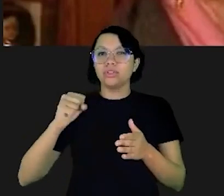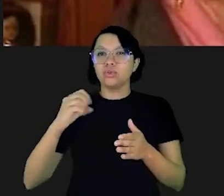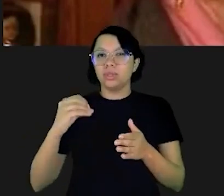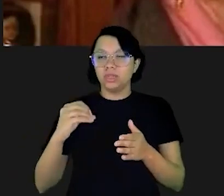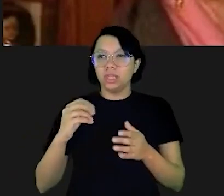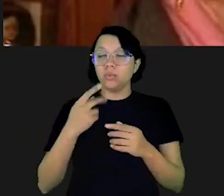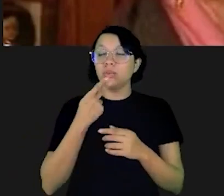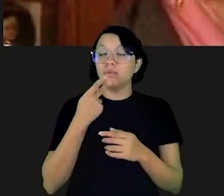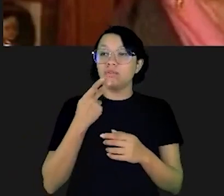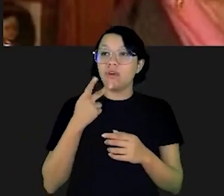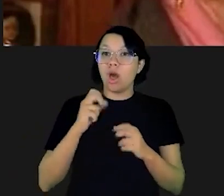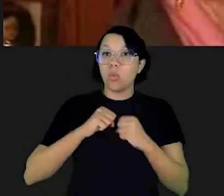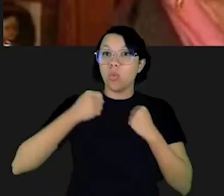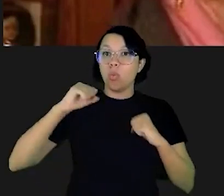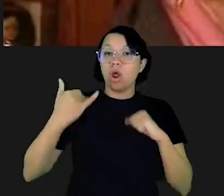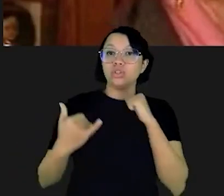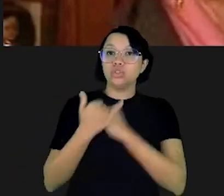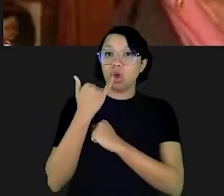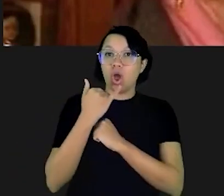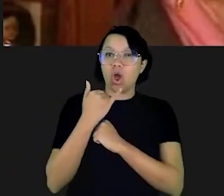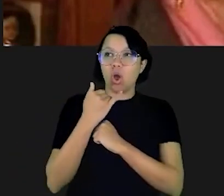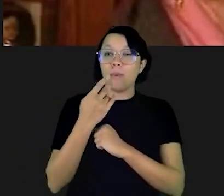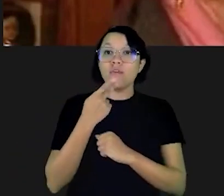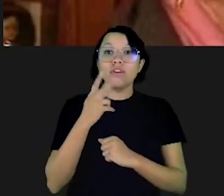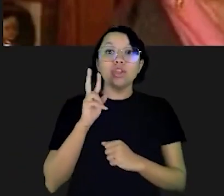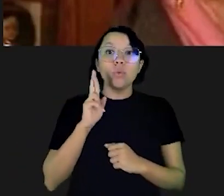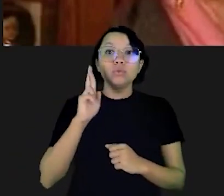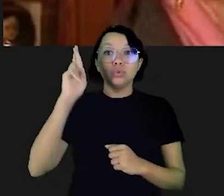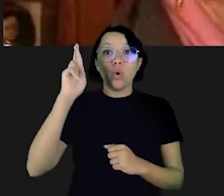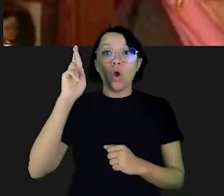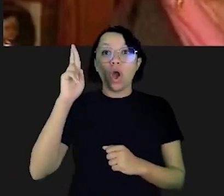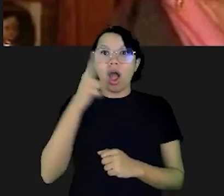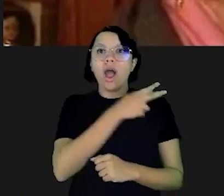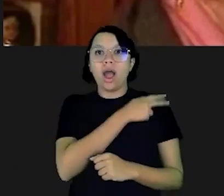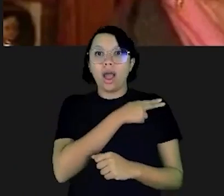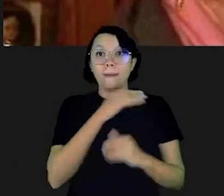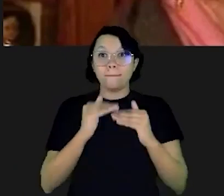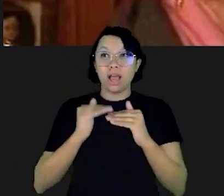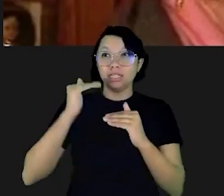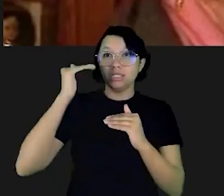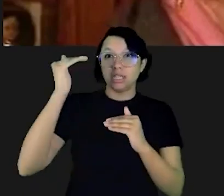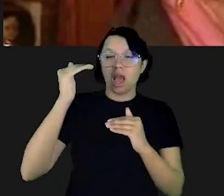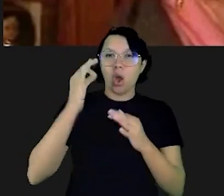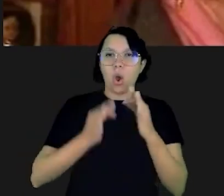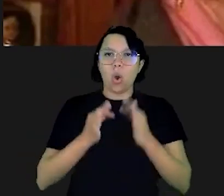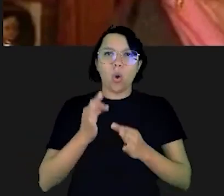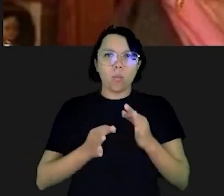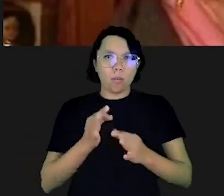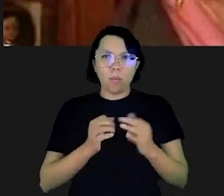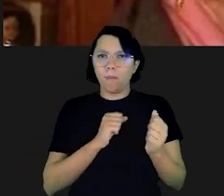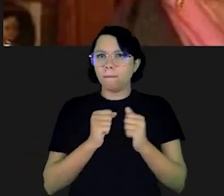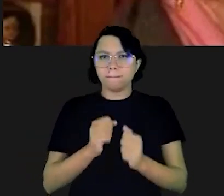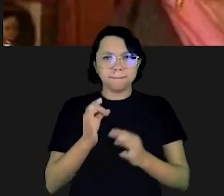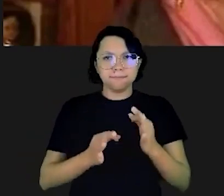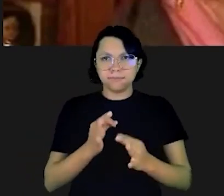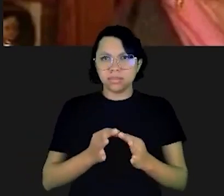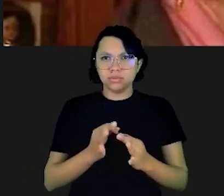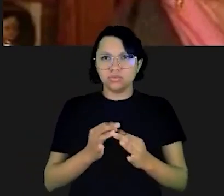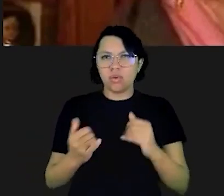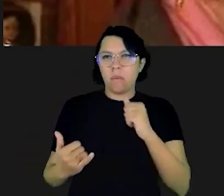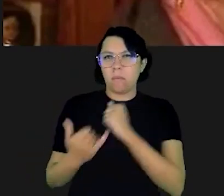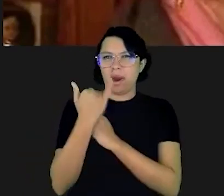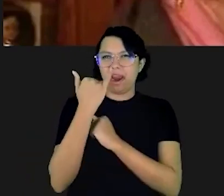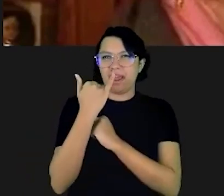1980 e quando eu digo um tremendo golpe, significa que autoridades do mais alto escalão dos poderes executivo,